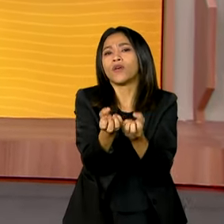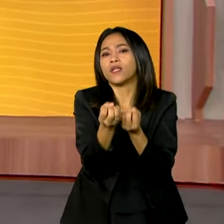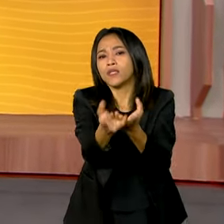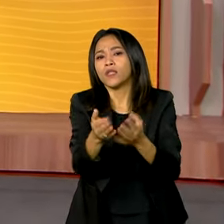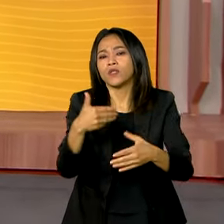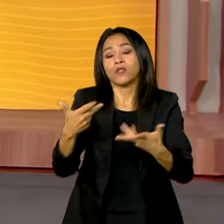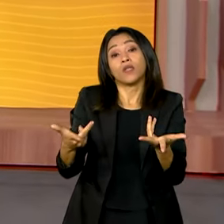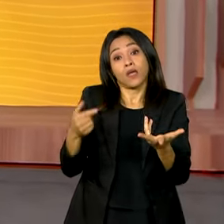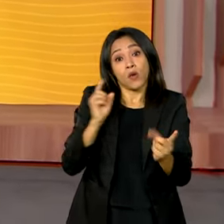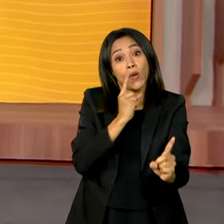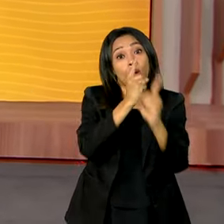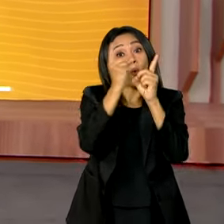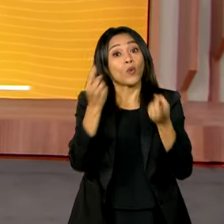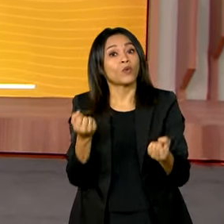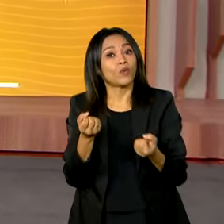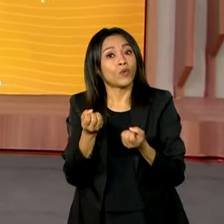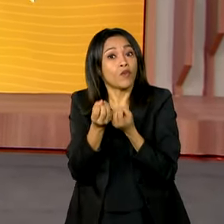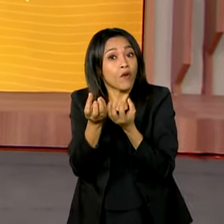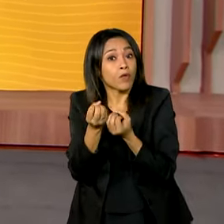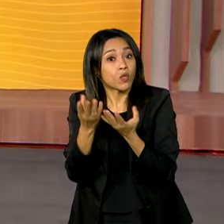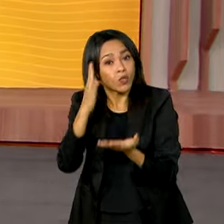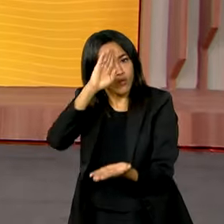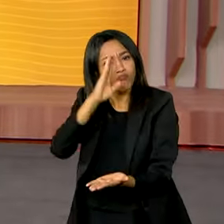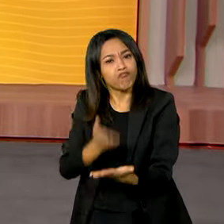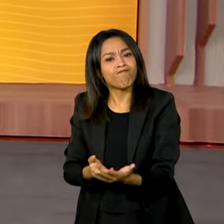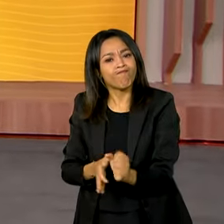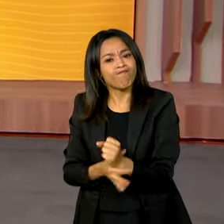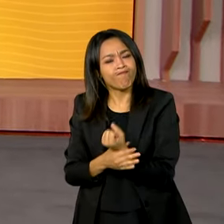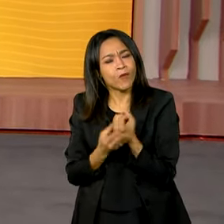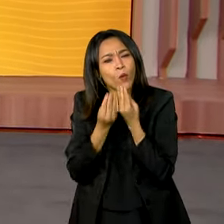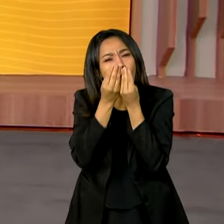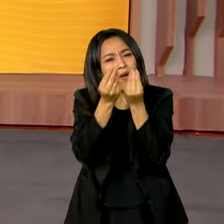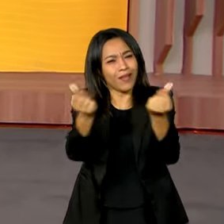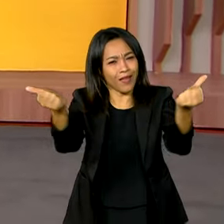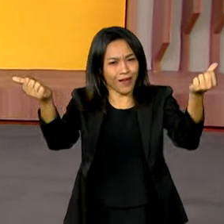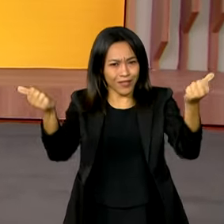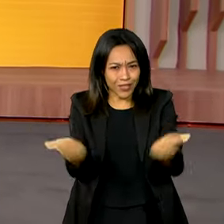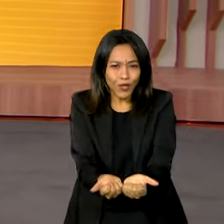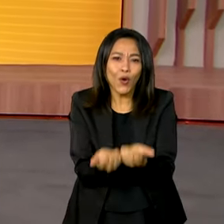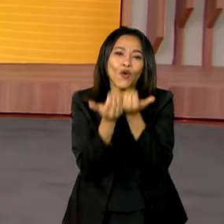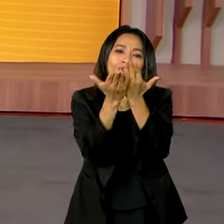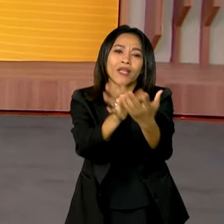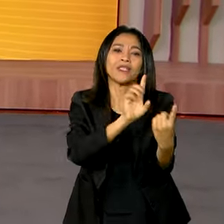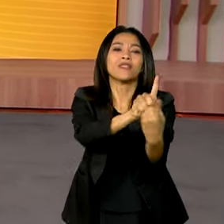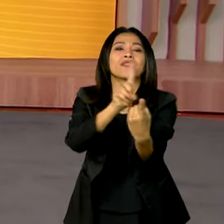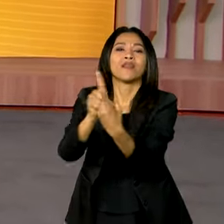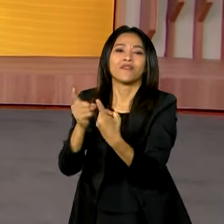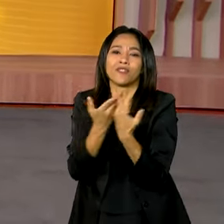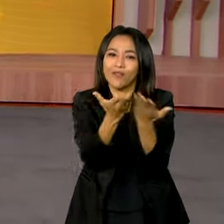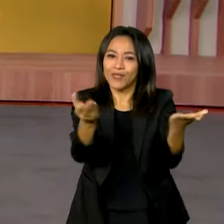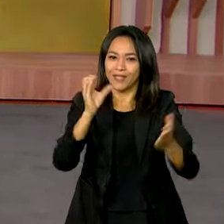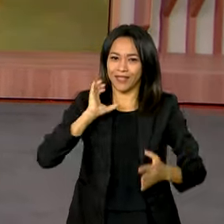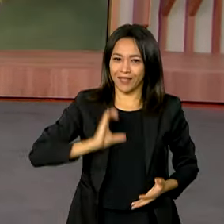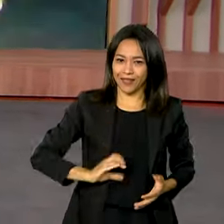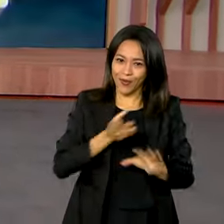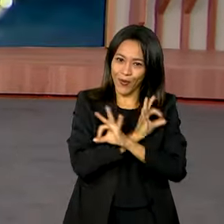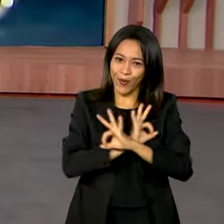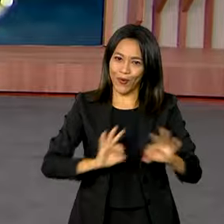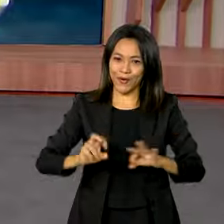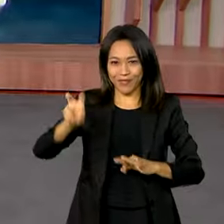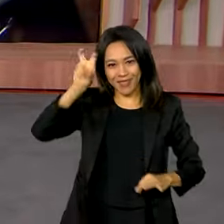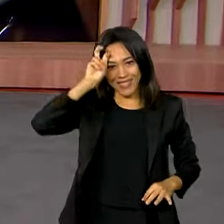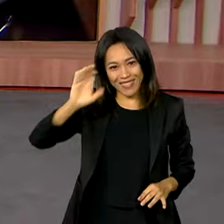eventos ao vivo com informação confiável e de qualidade. Muita prestação de serviço ao cidadão. Uma ótima quinta